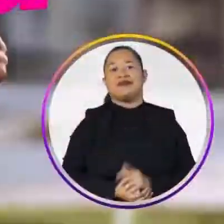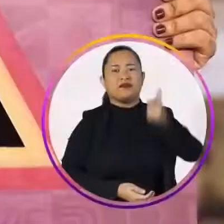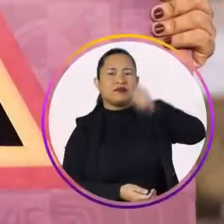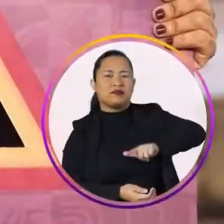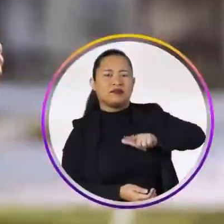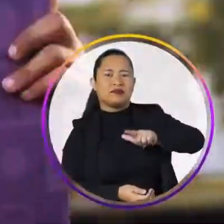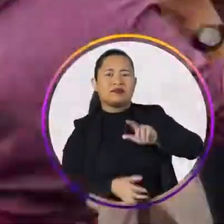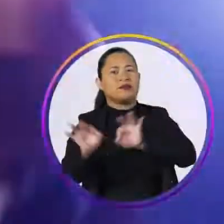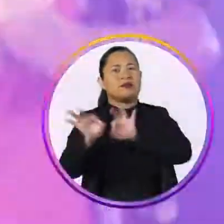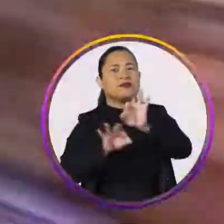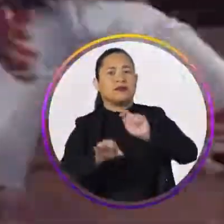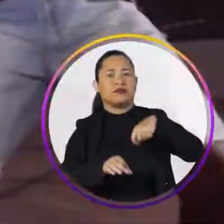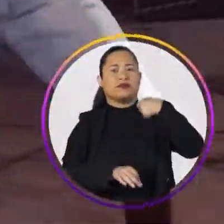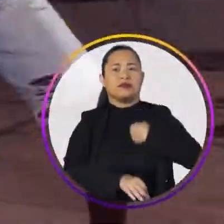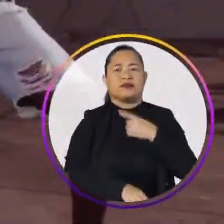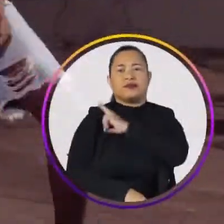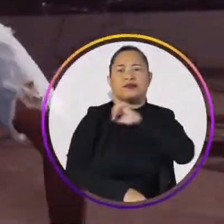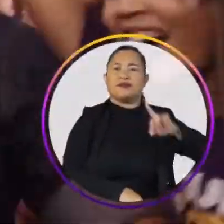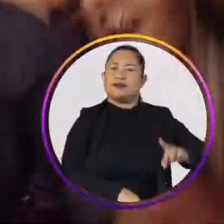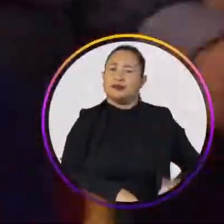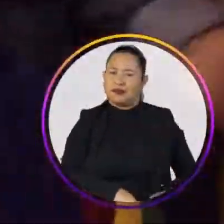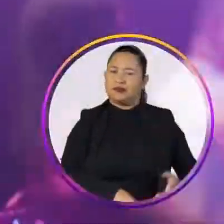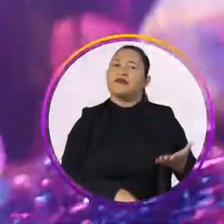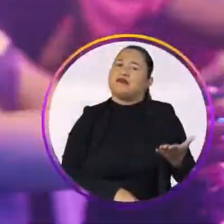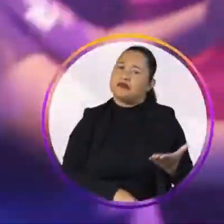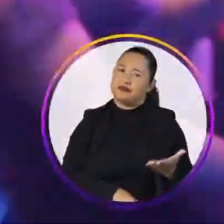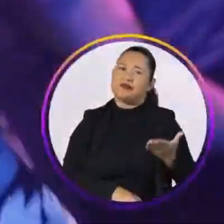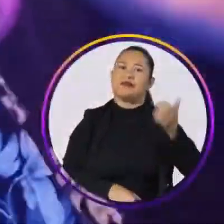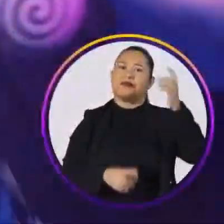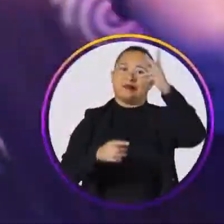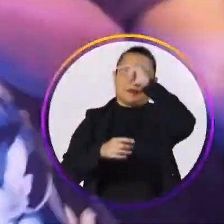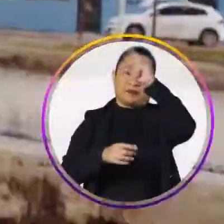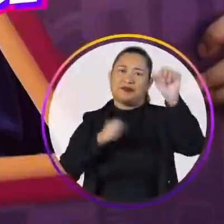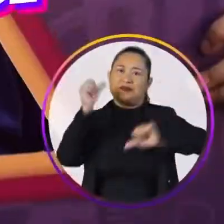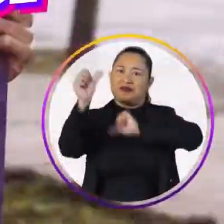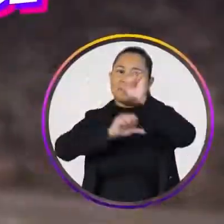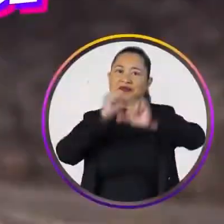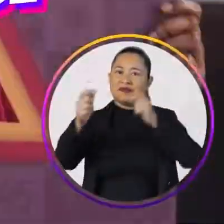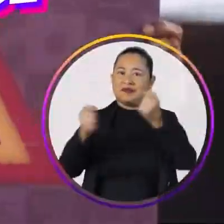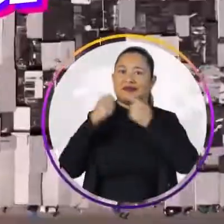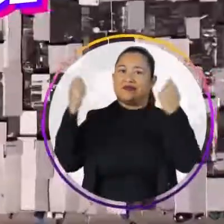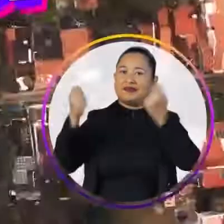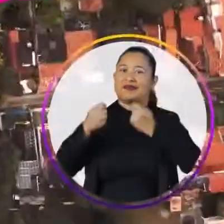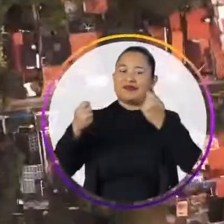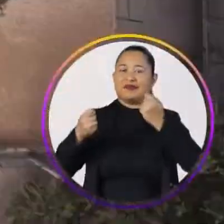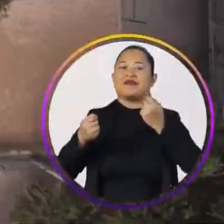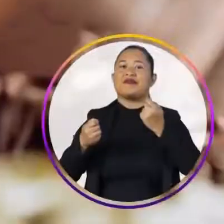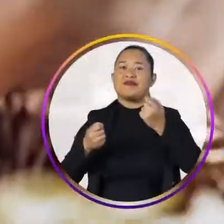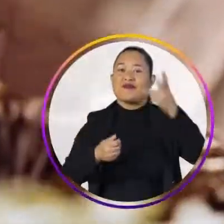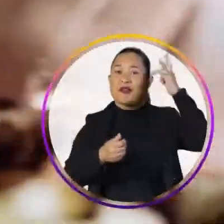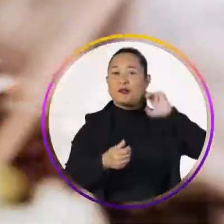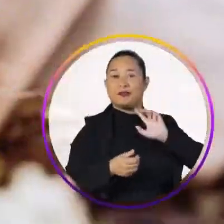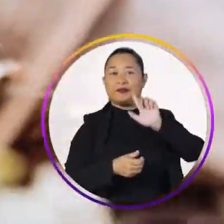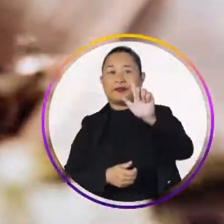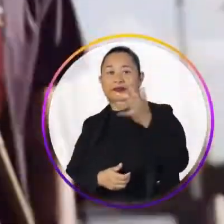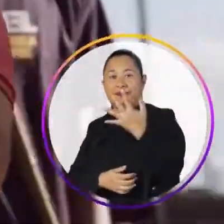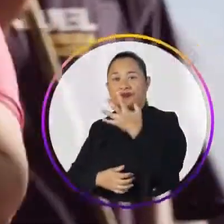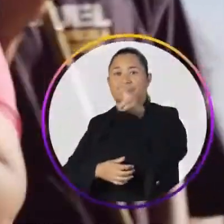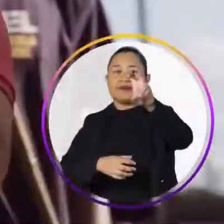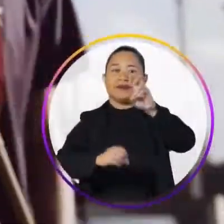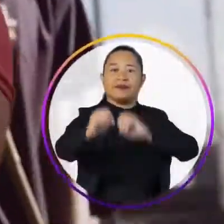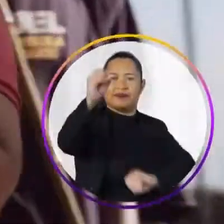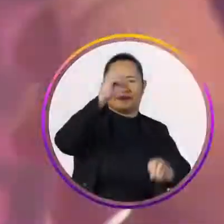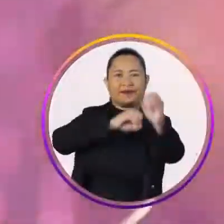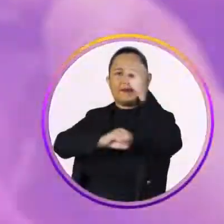É preparada, delegada, deputada A prefeita que mudou, Caruaru É Raquel!